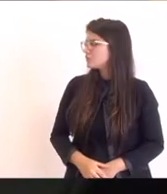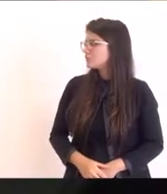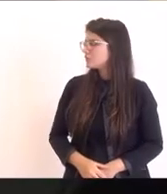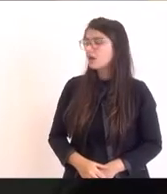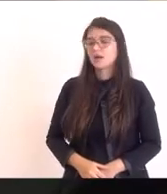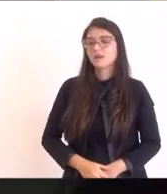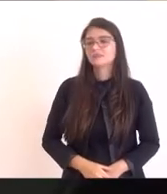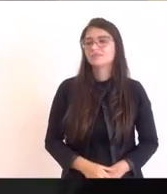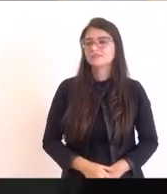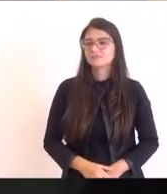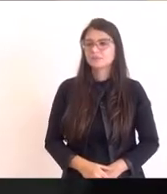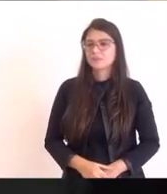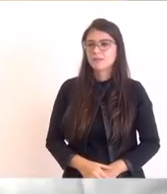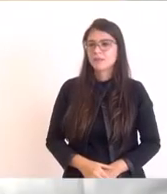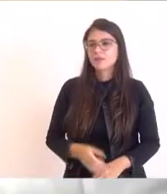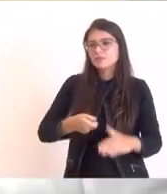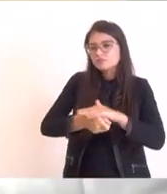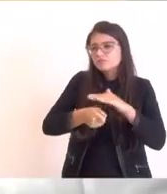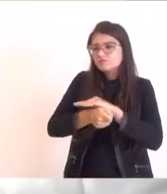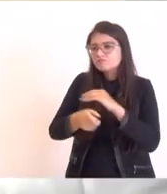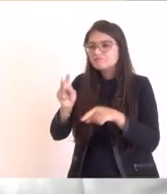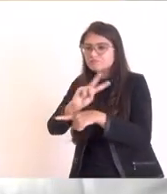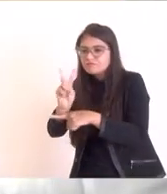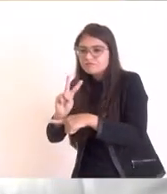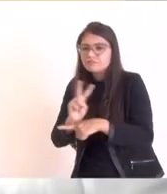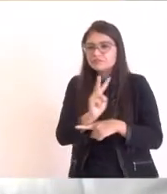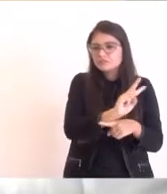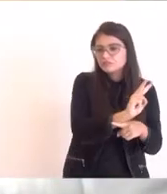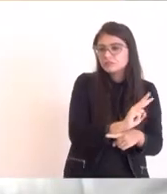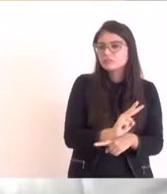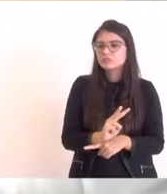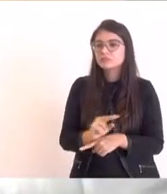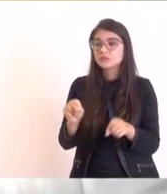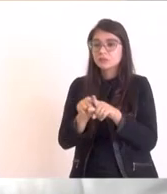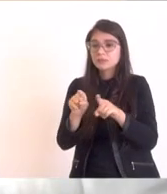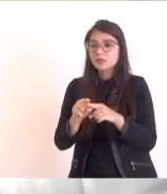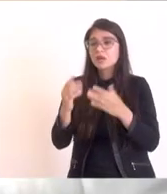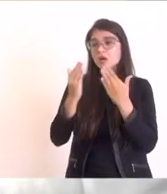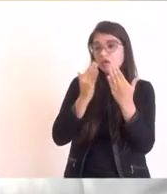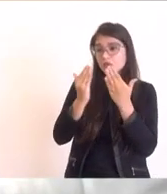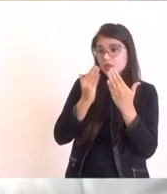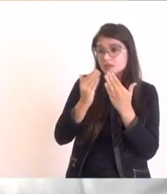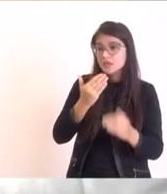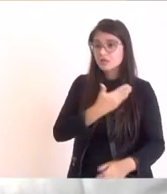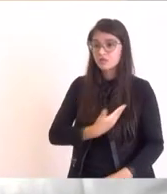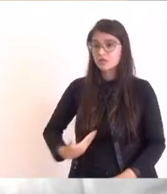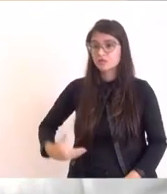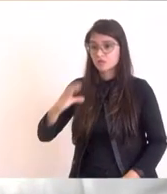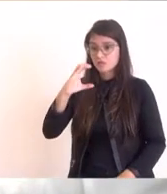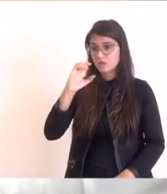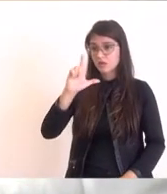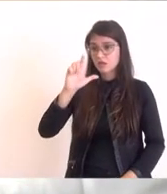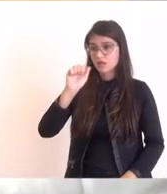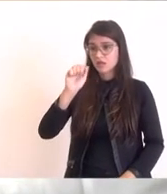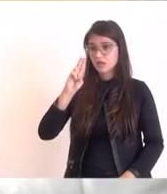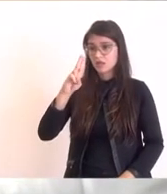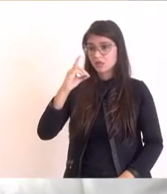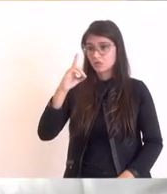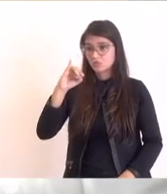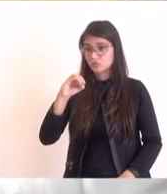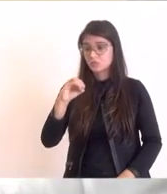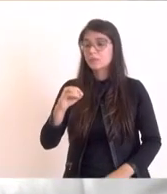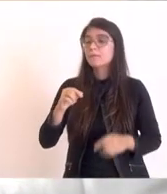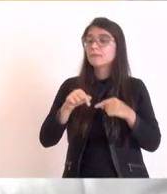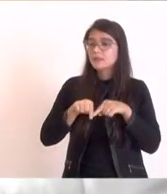ano para que a gente possa fazer esse monitoramento. Vou conversar também com o governador Cláudio Castro, que é uma parceria do Estado